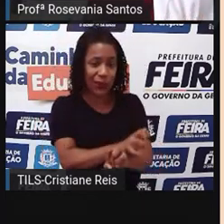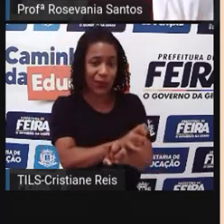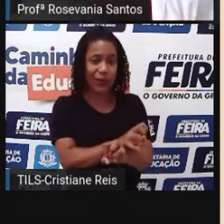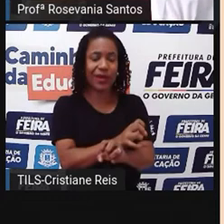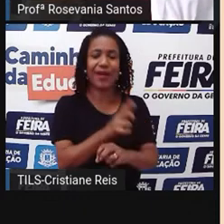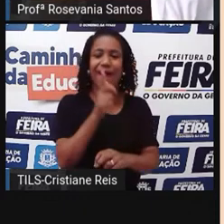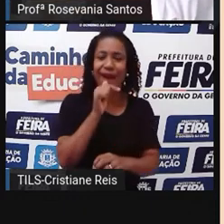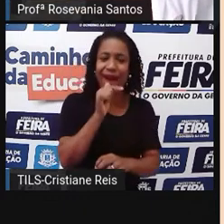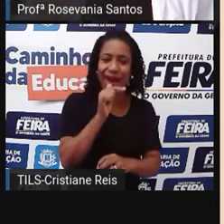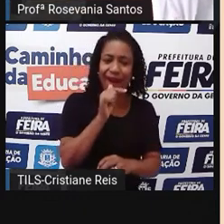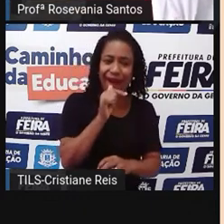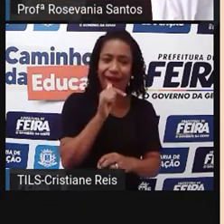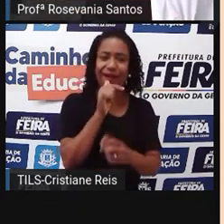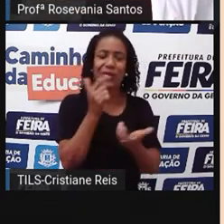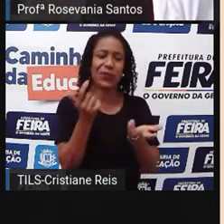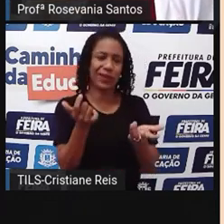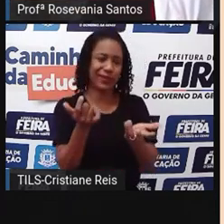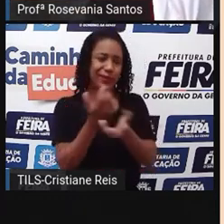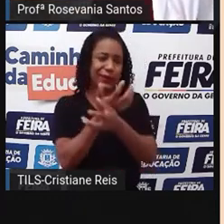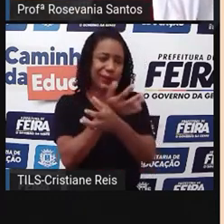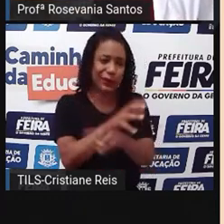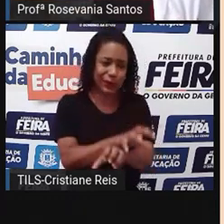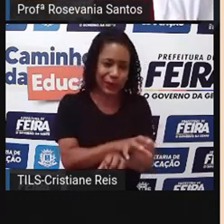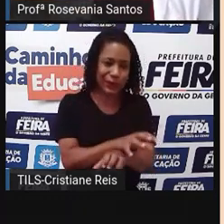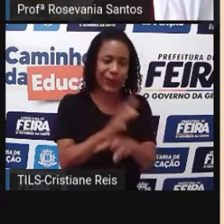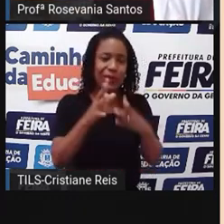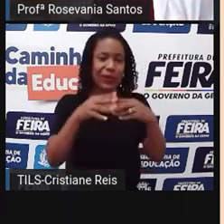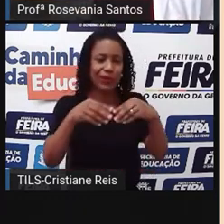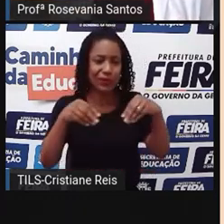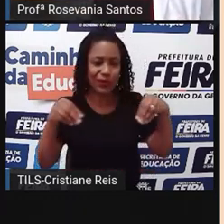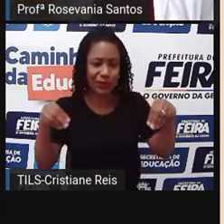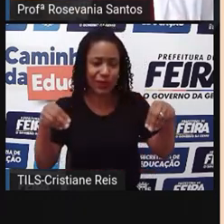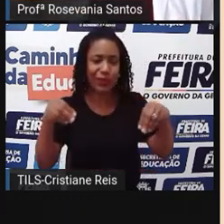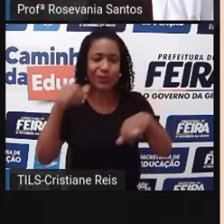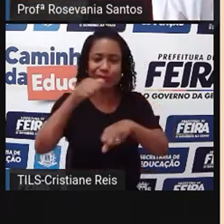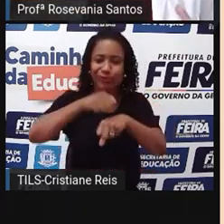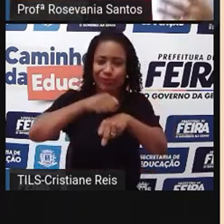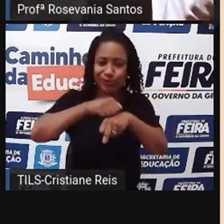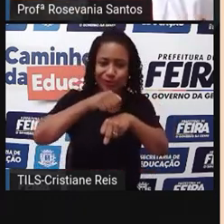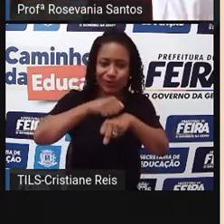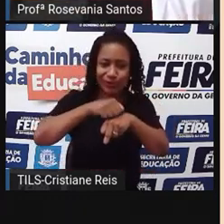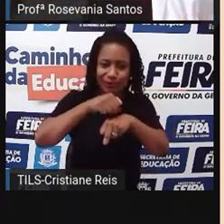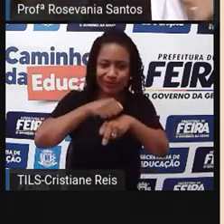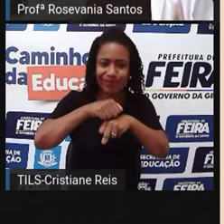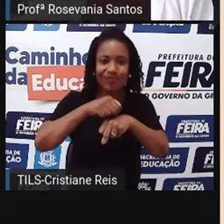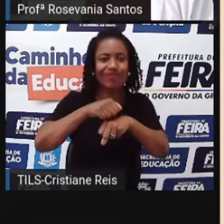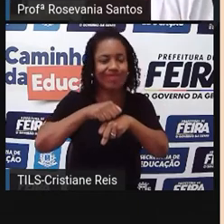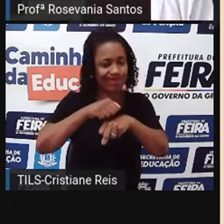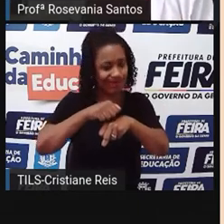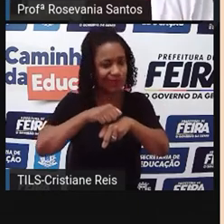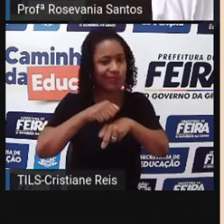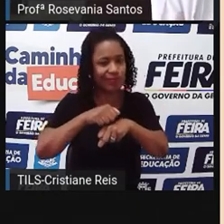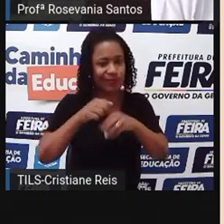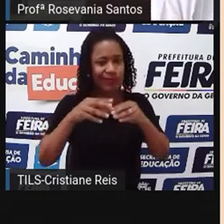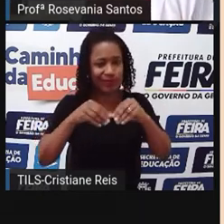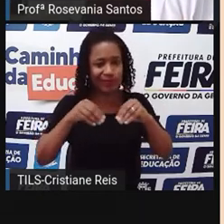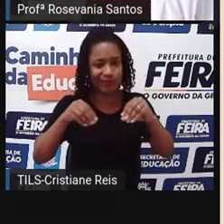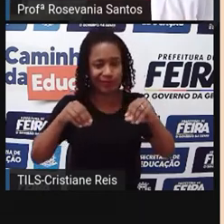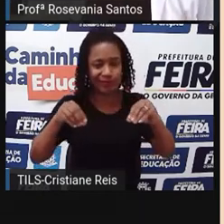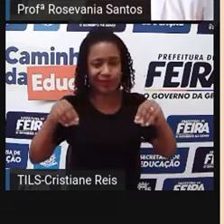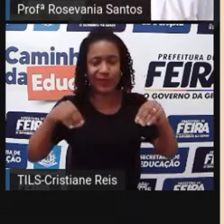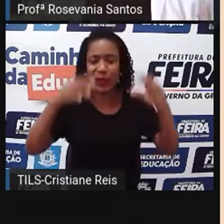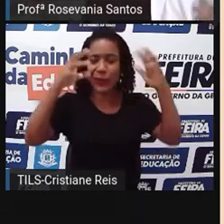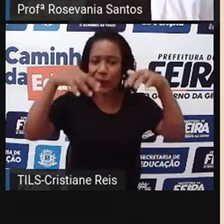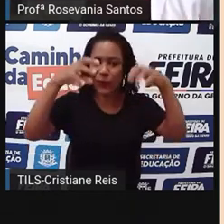escassez de água, de solo, vamos dizer assim, rico, mas que com pouca quantidade de